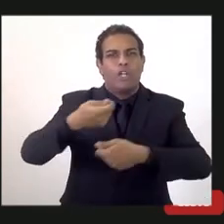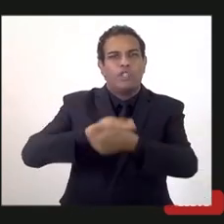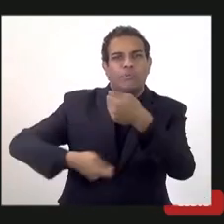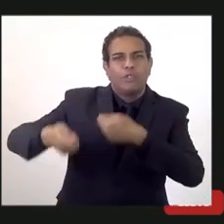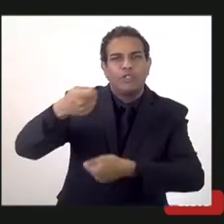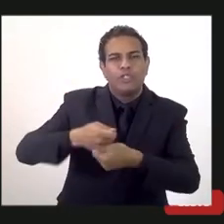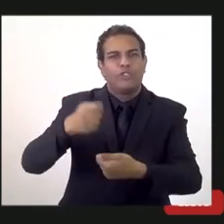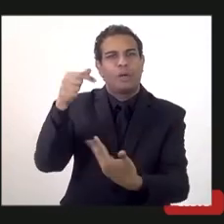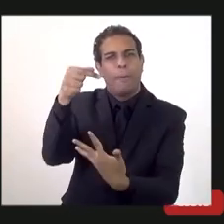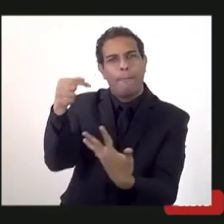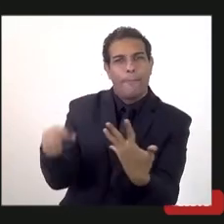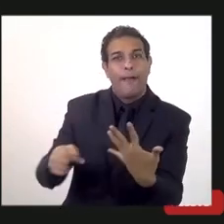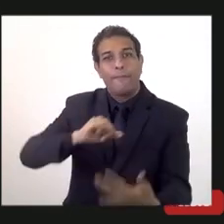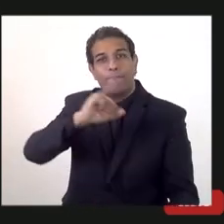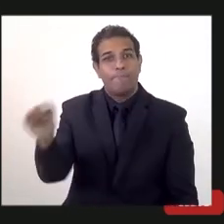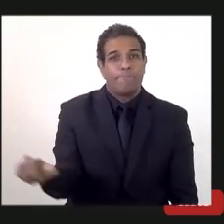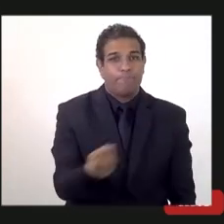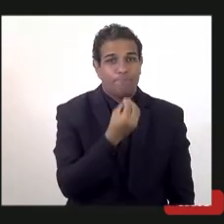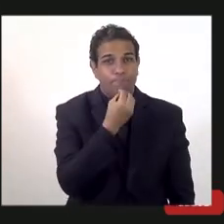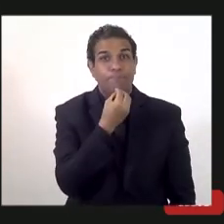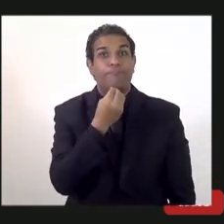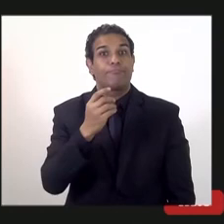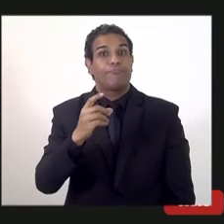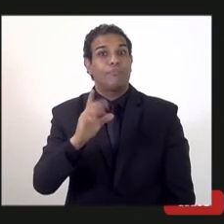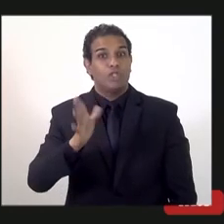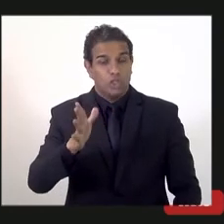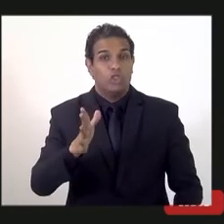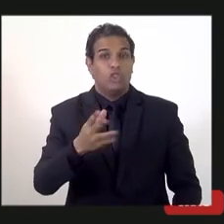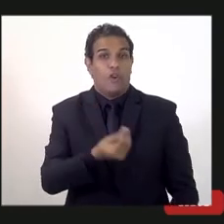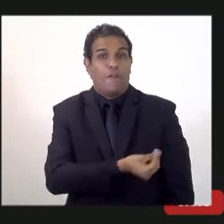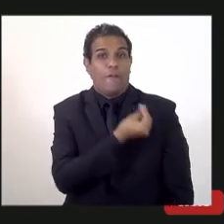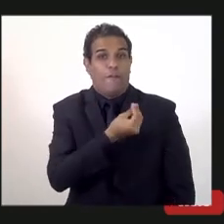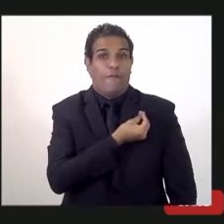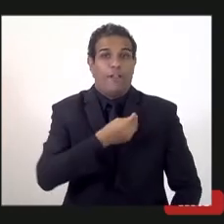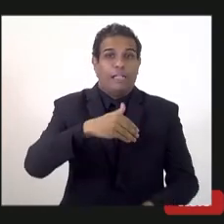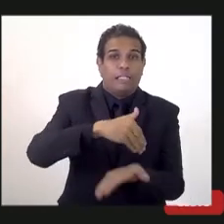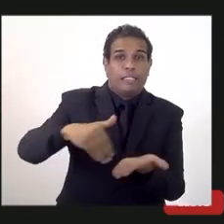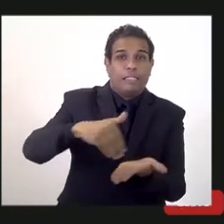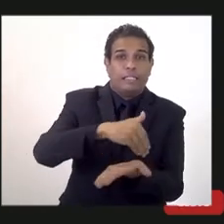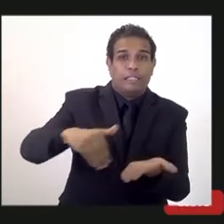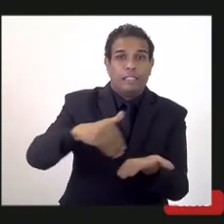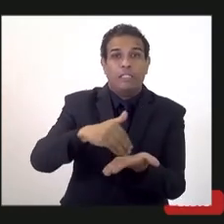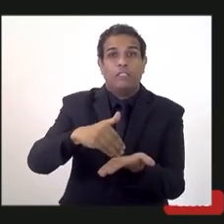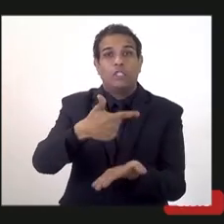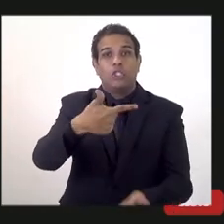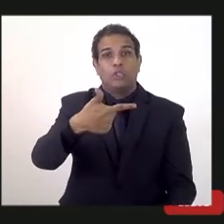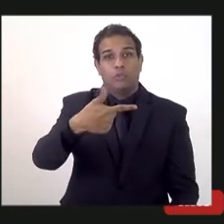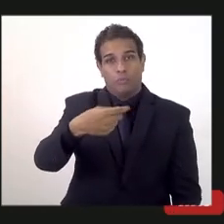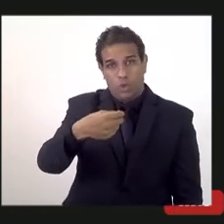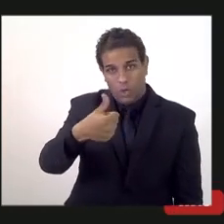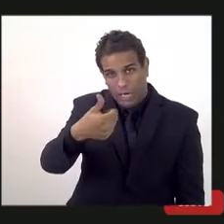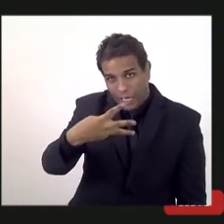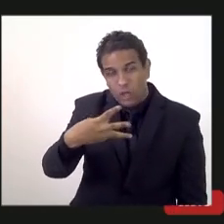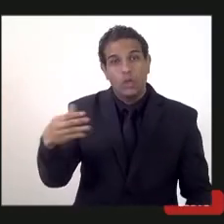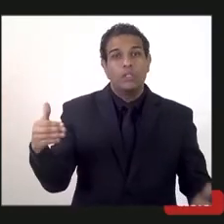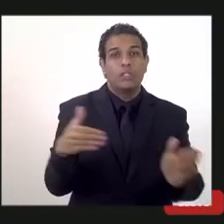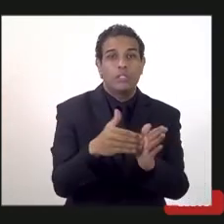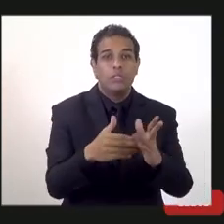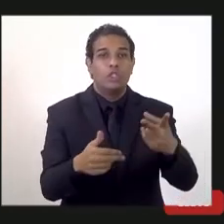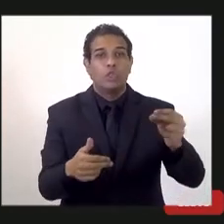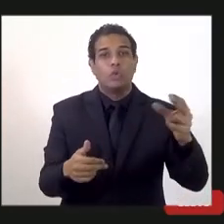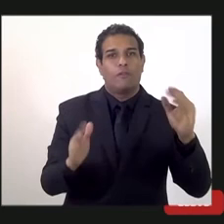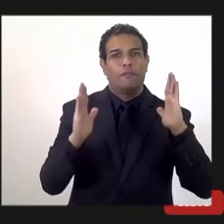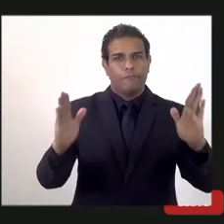etc. tive a oportunidade de passar pela Secretaria de Fazenda de 2015 até 2018, vivemos aí os